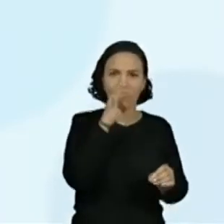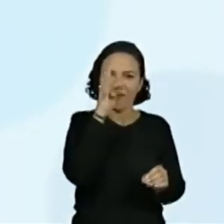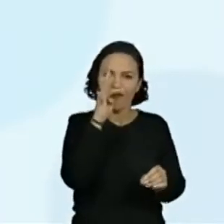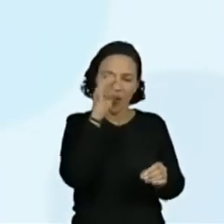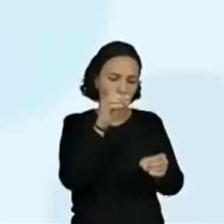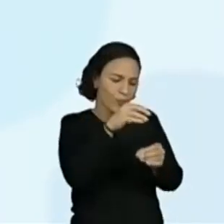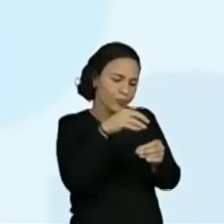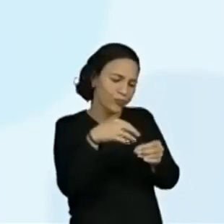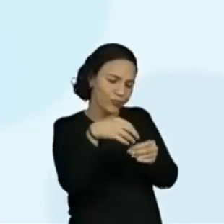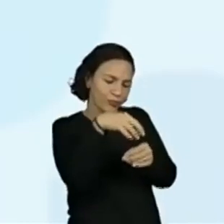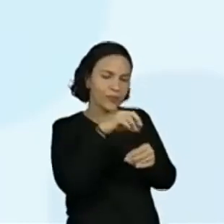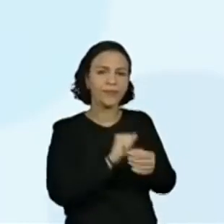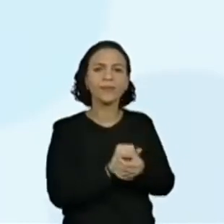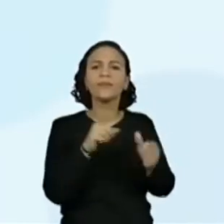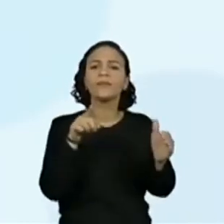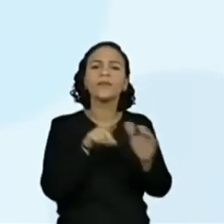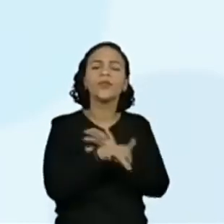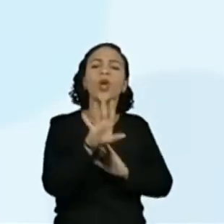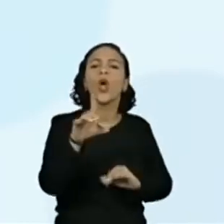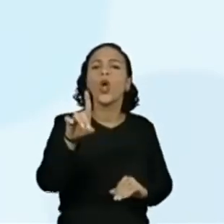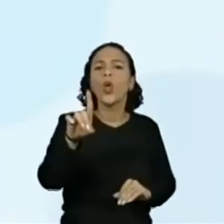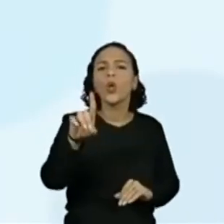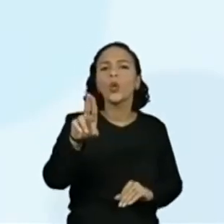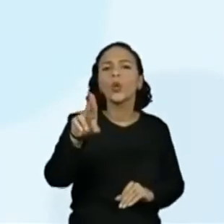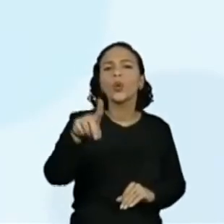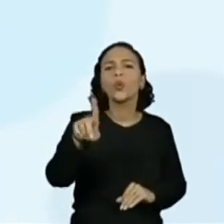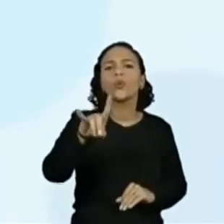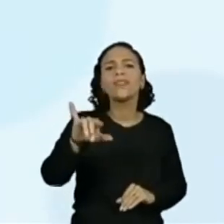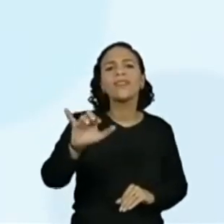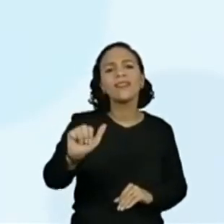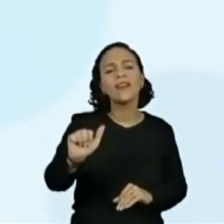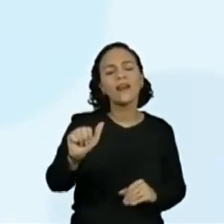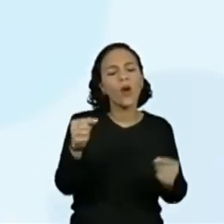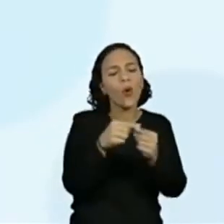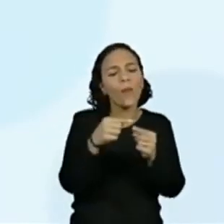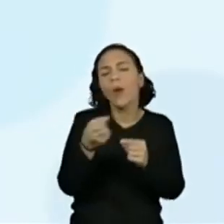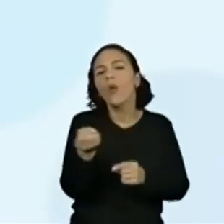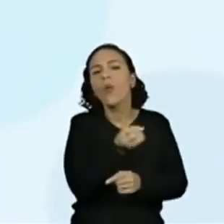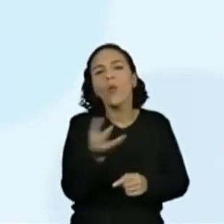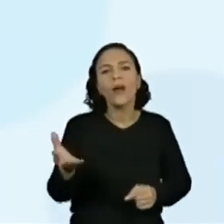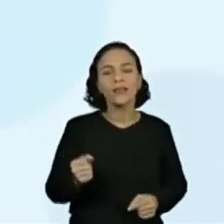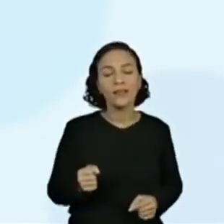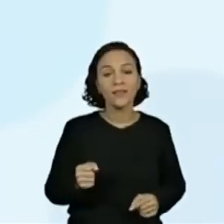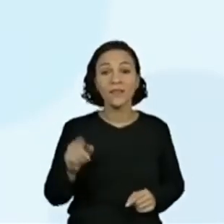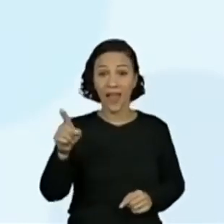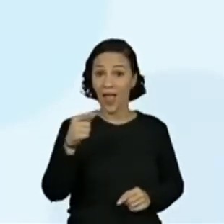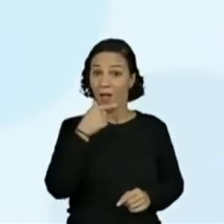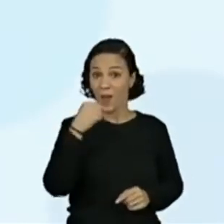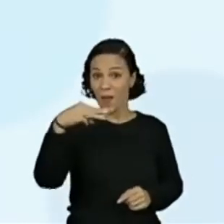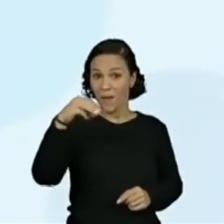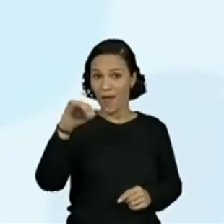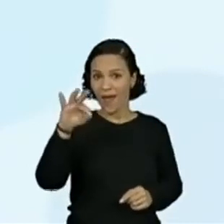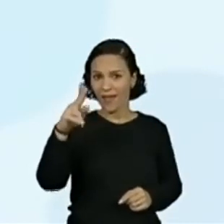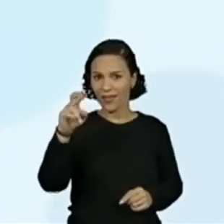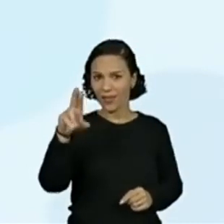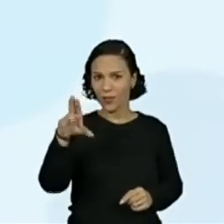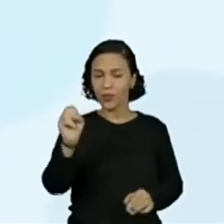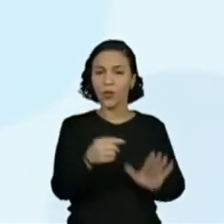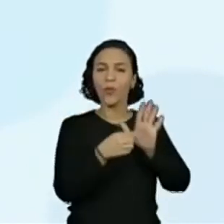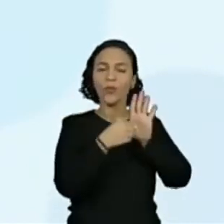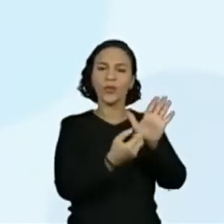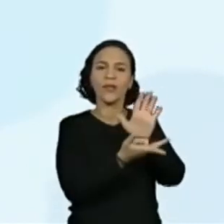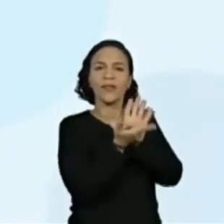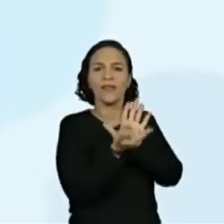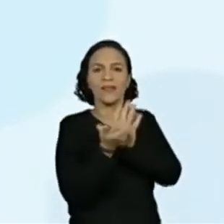Será que não é bom grifar? Mateus mostrou uma ilustração para sua mãe e disse que há